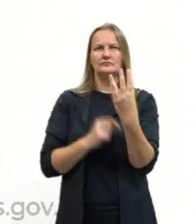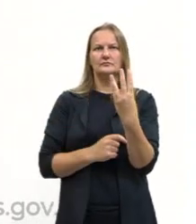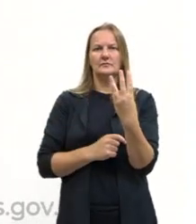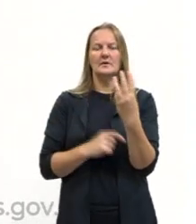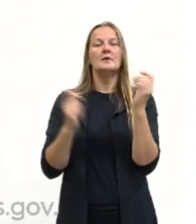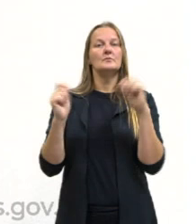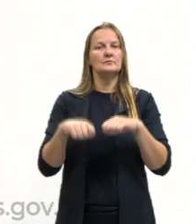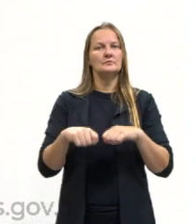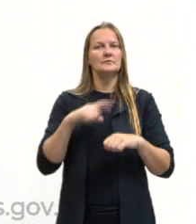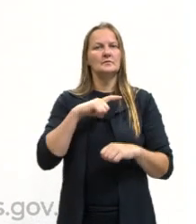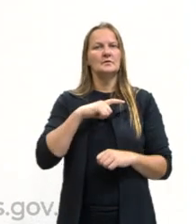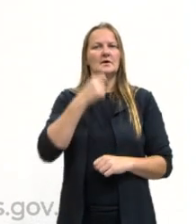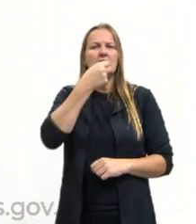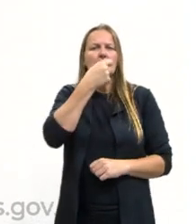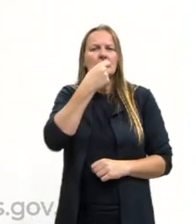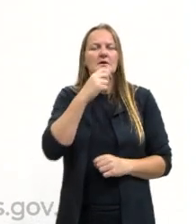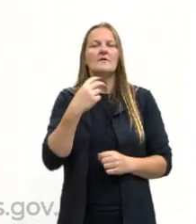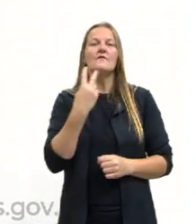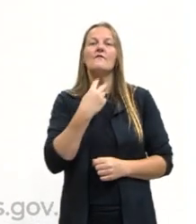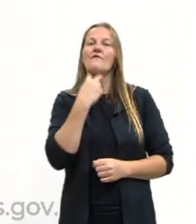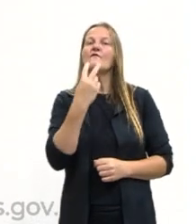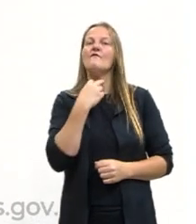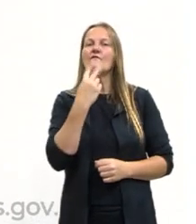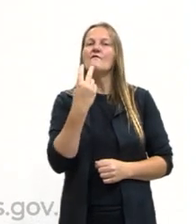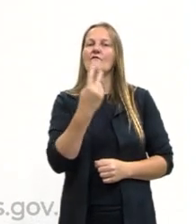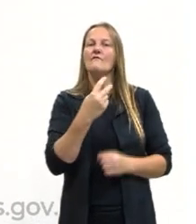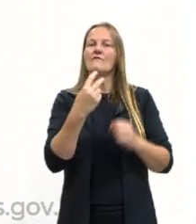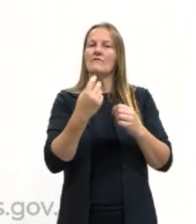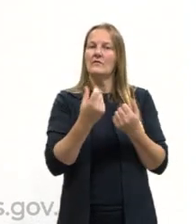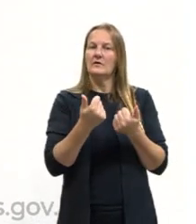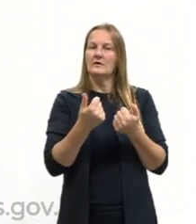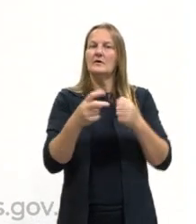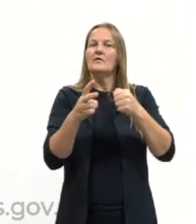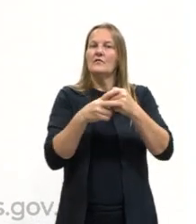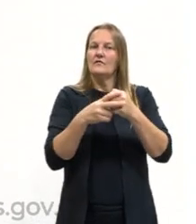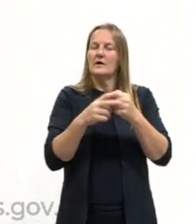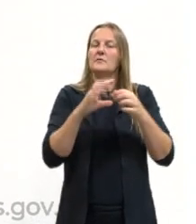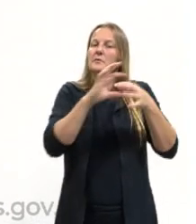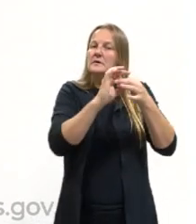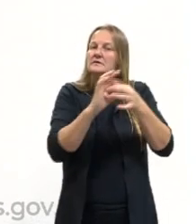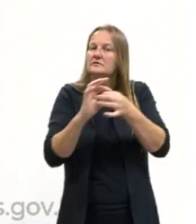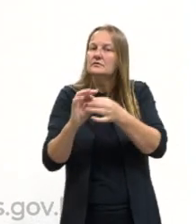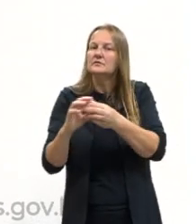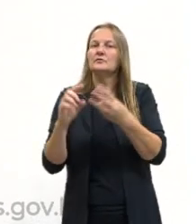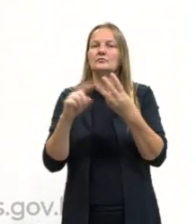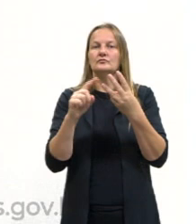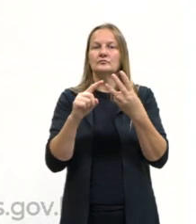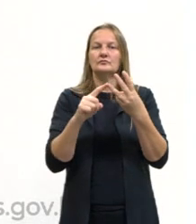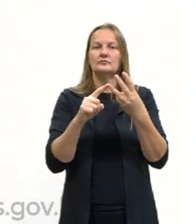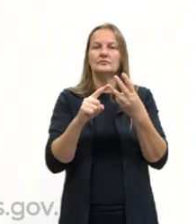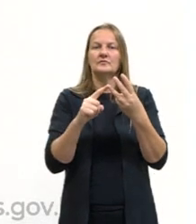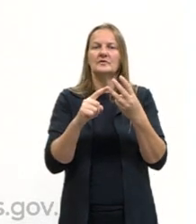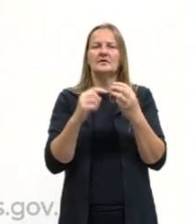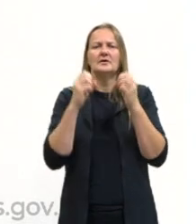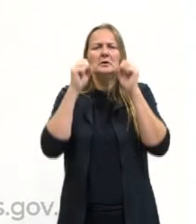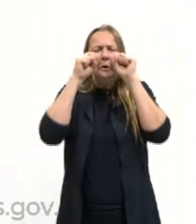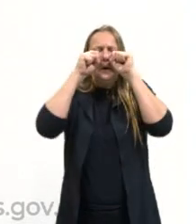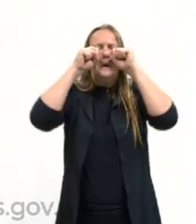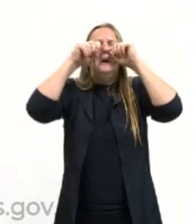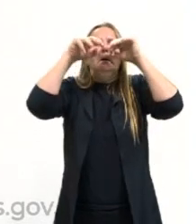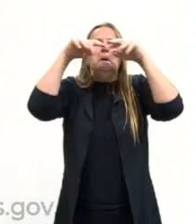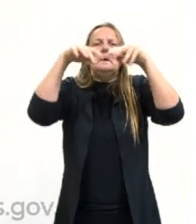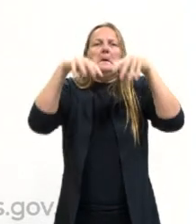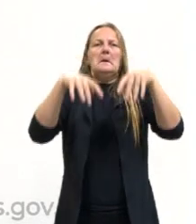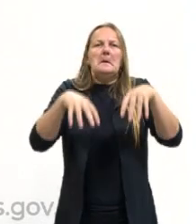o que a gente chama de ironia verbal, de ironia de situação e também a ironia dramática ou o que a gente